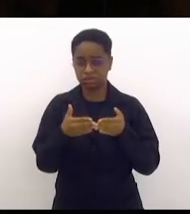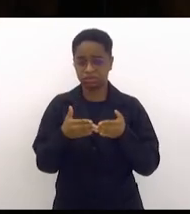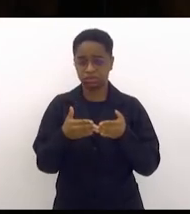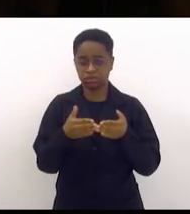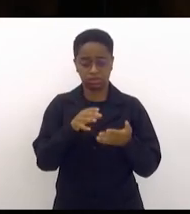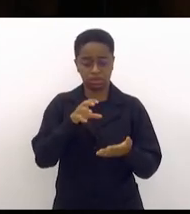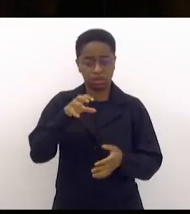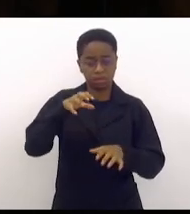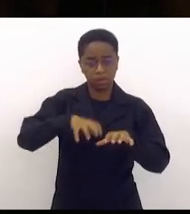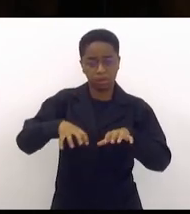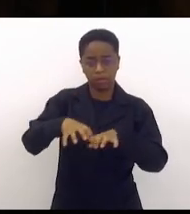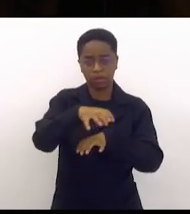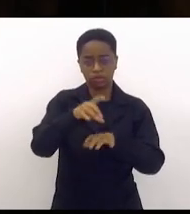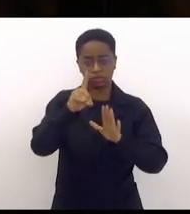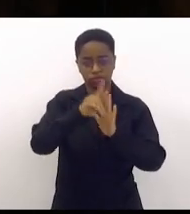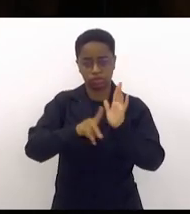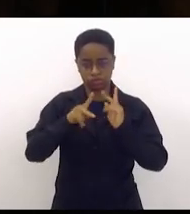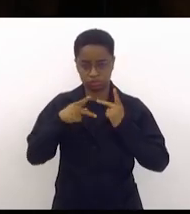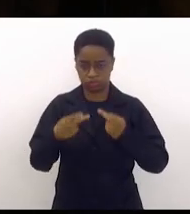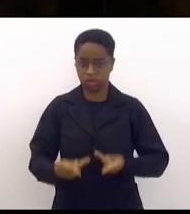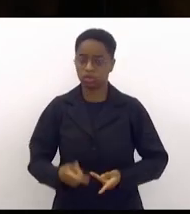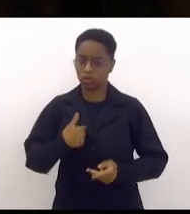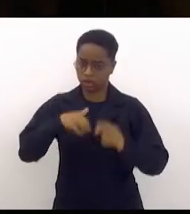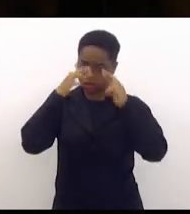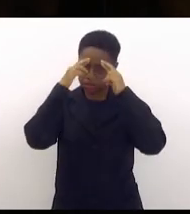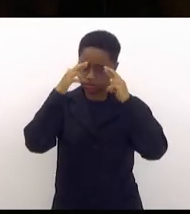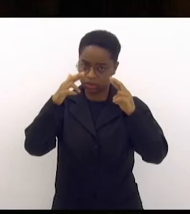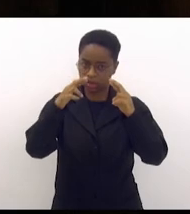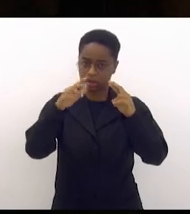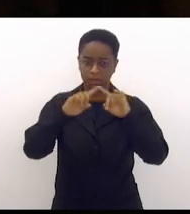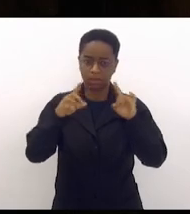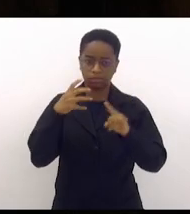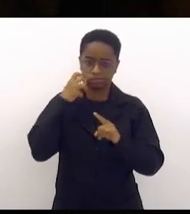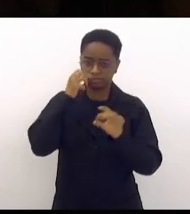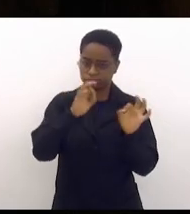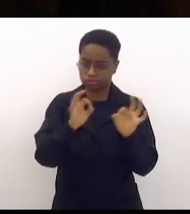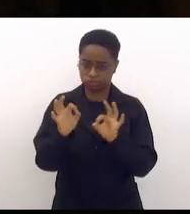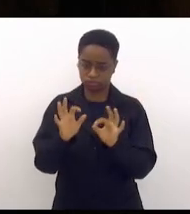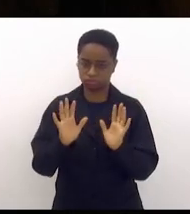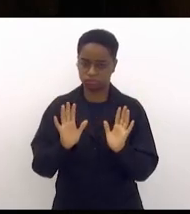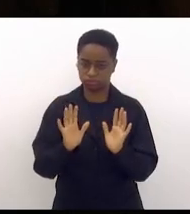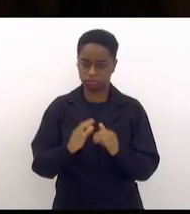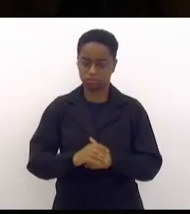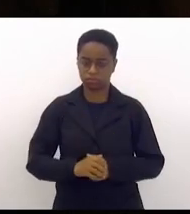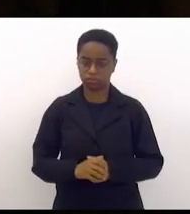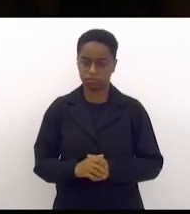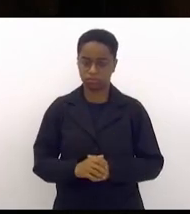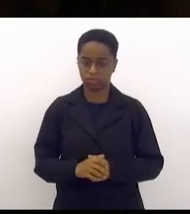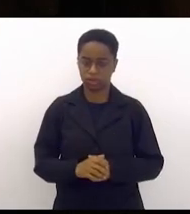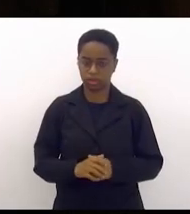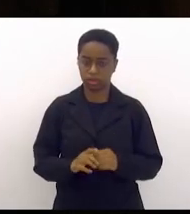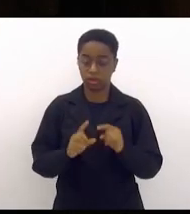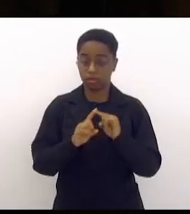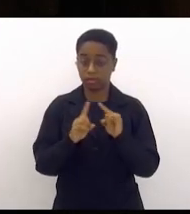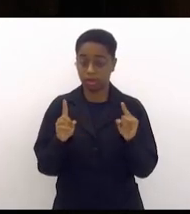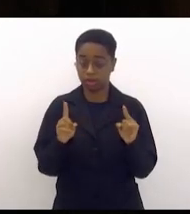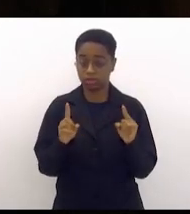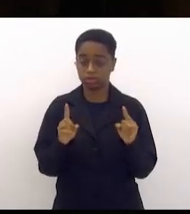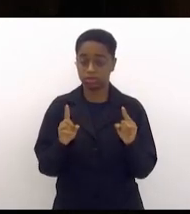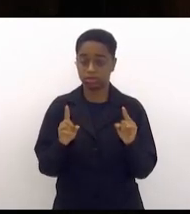setores de direitos humanos com todo respeito sem nenhum constrangimento mas quando alguém